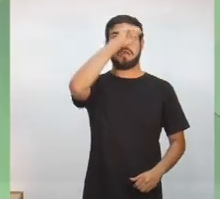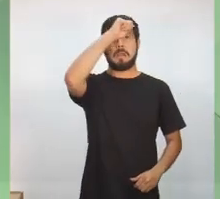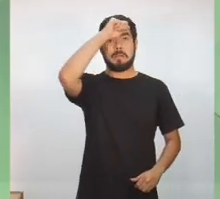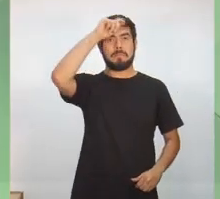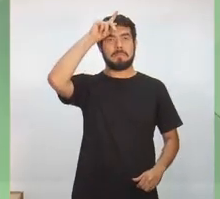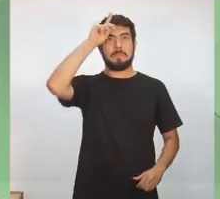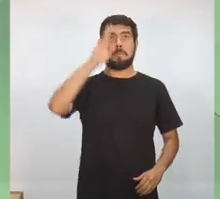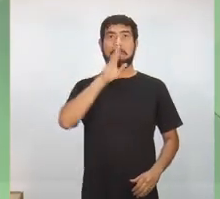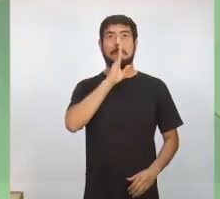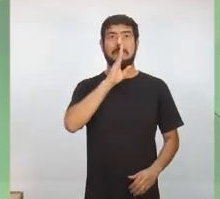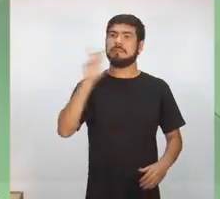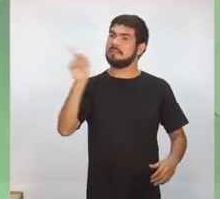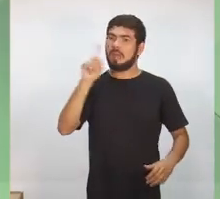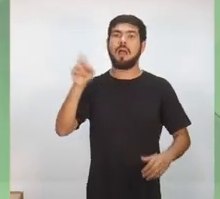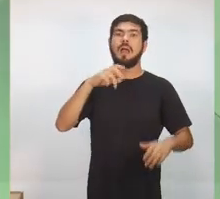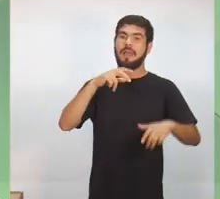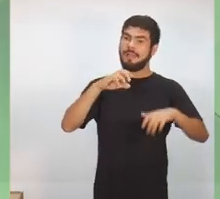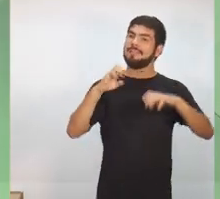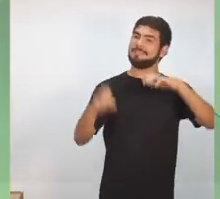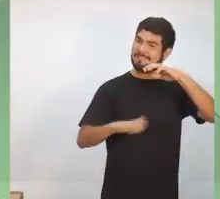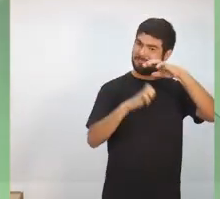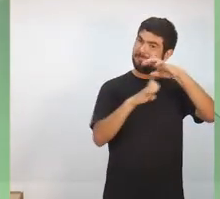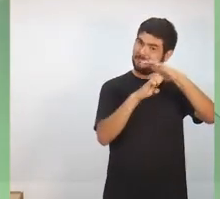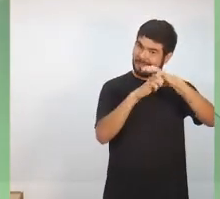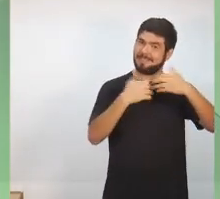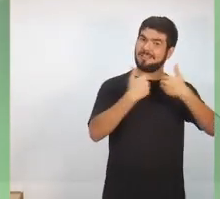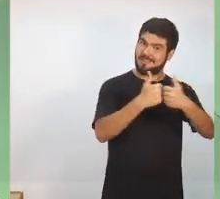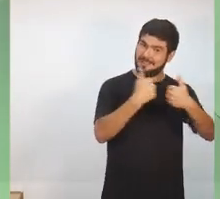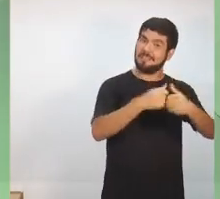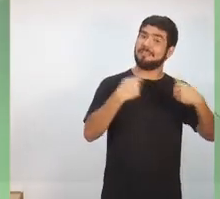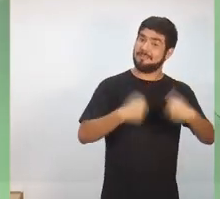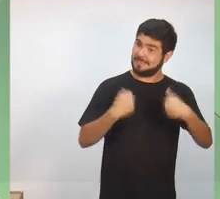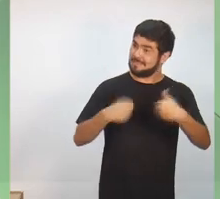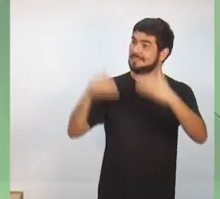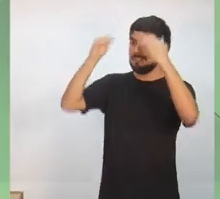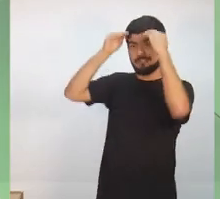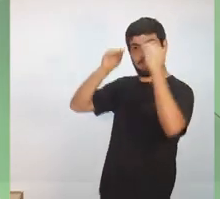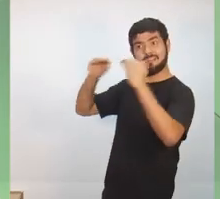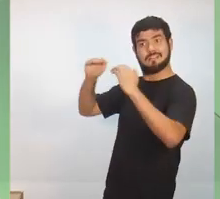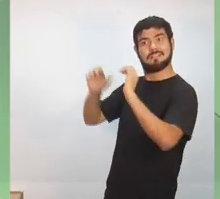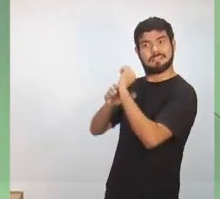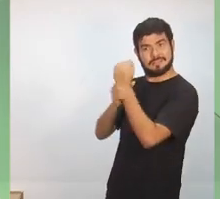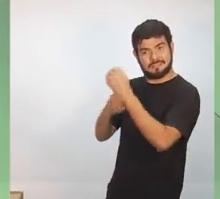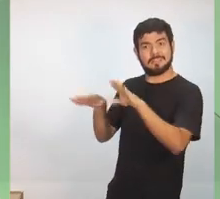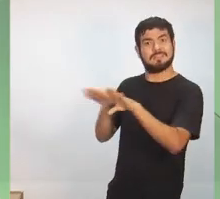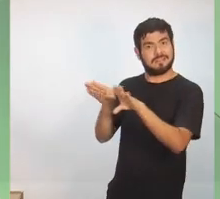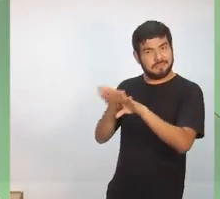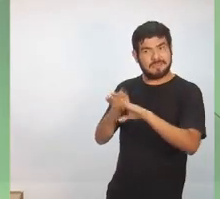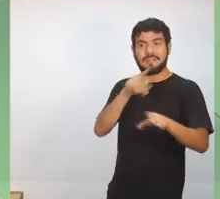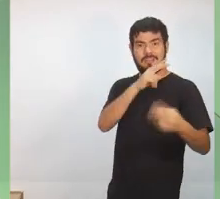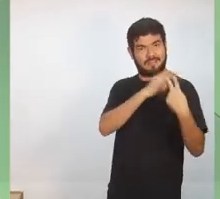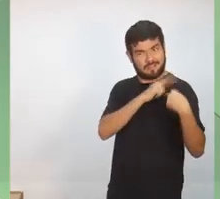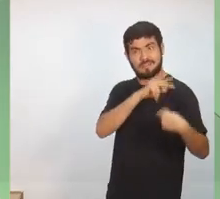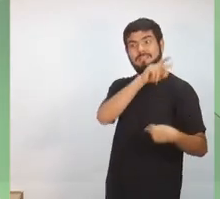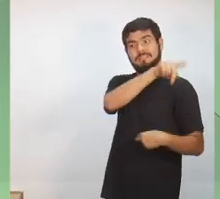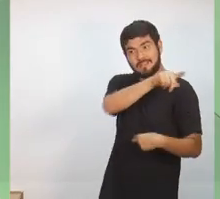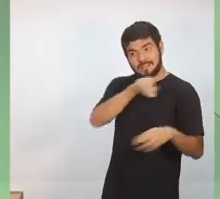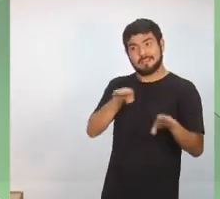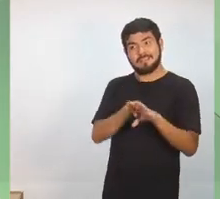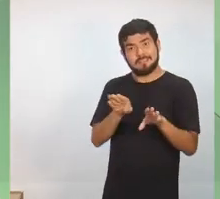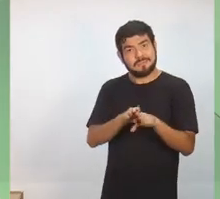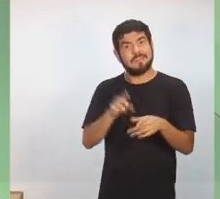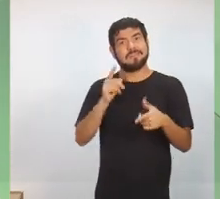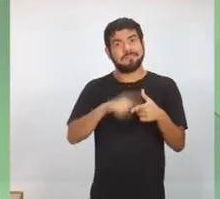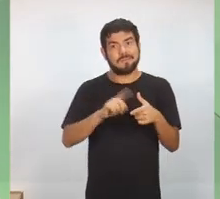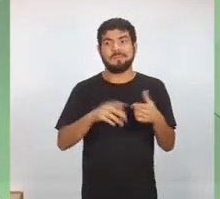mas as empresas de transporte coletivo também têm que fazer a sua parte para enfrentar esses problemas que hoje nós